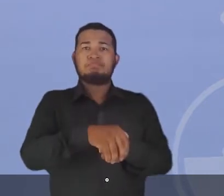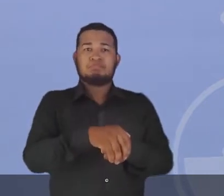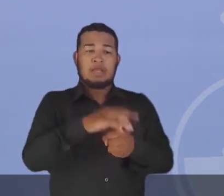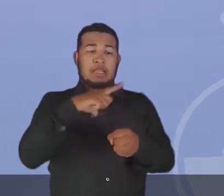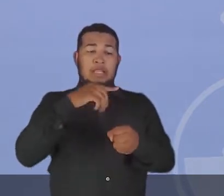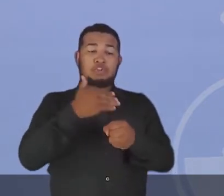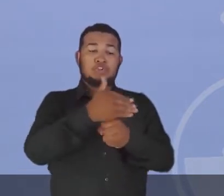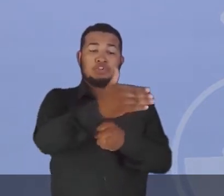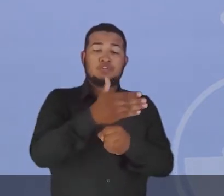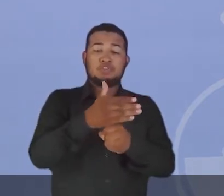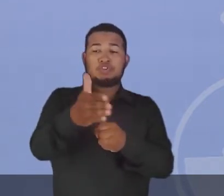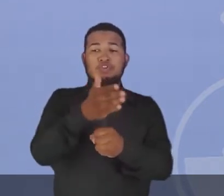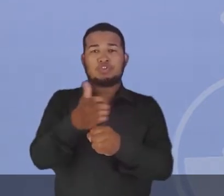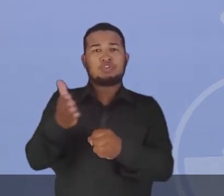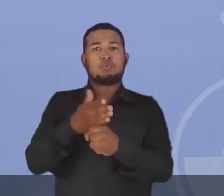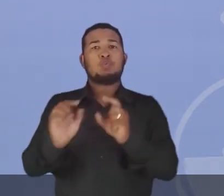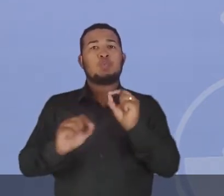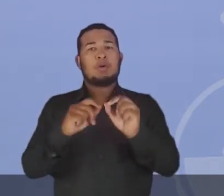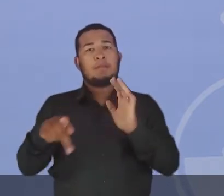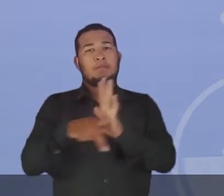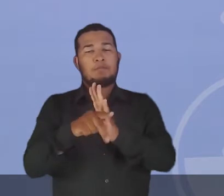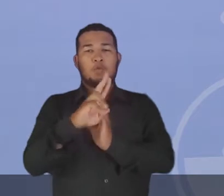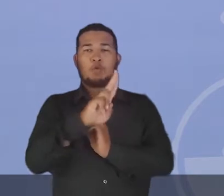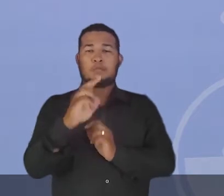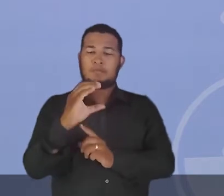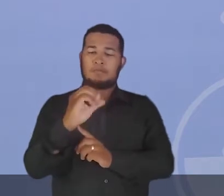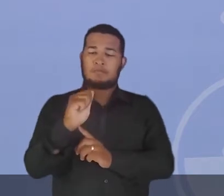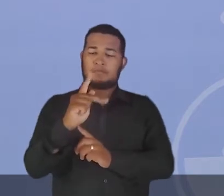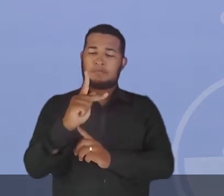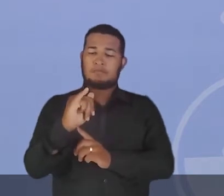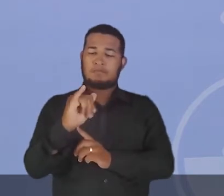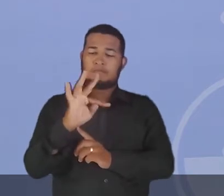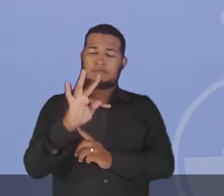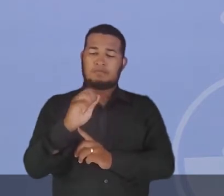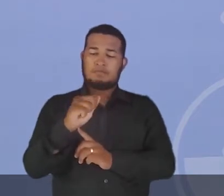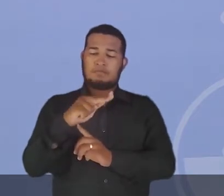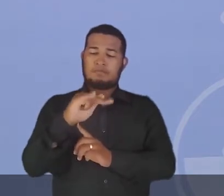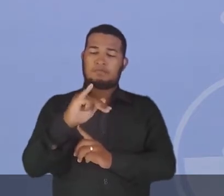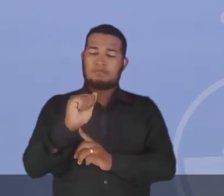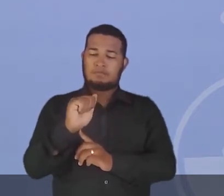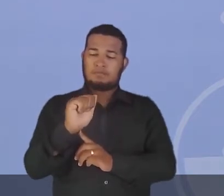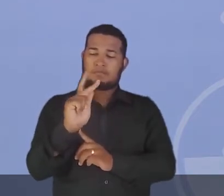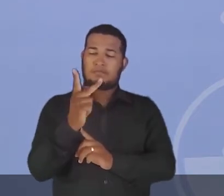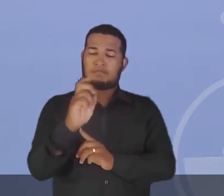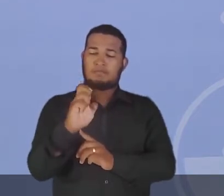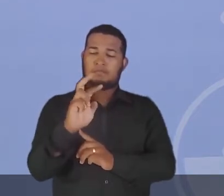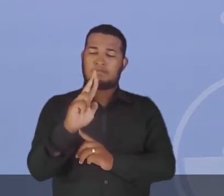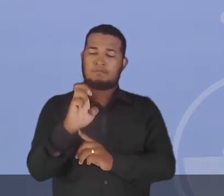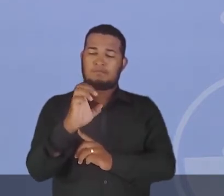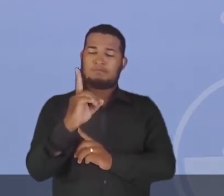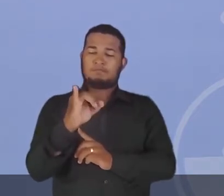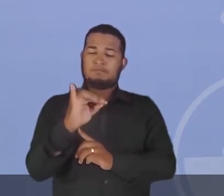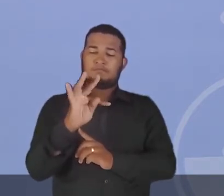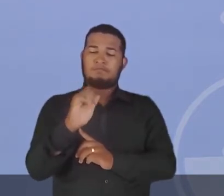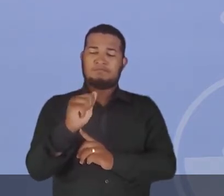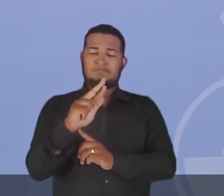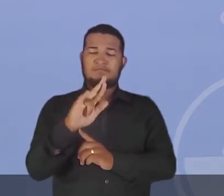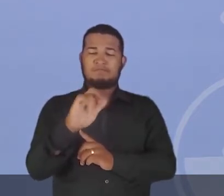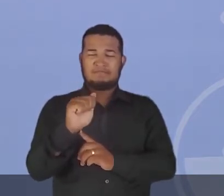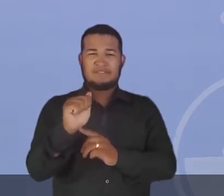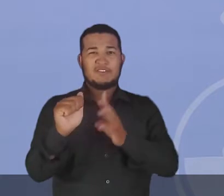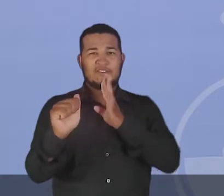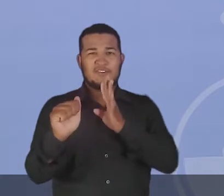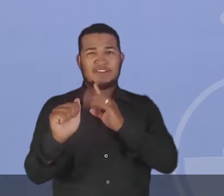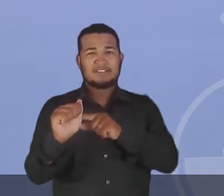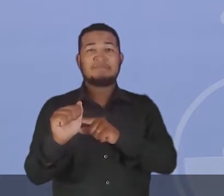dividido em capitanias hereditárias. Você lembra desse tema na aula de história? Pois bem, as capitanias